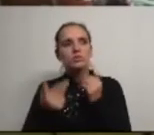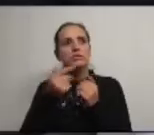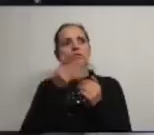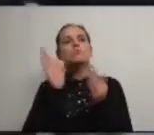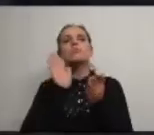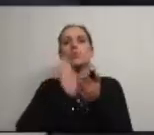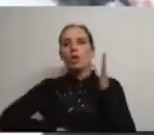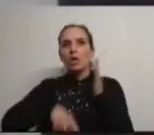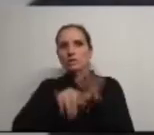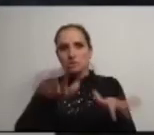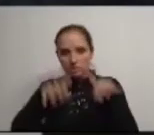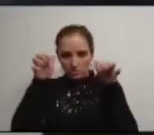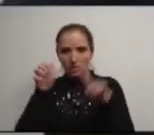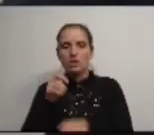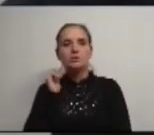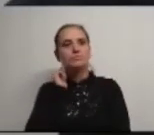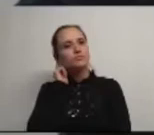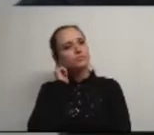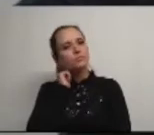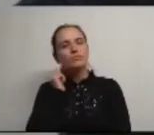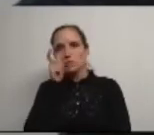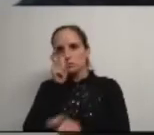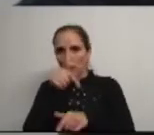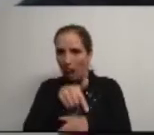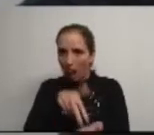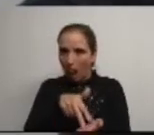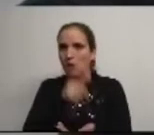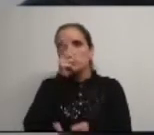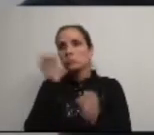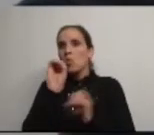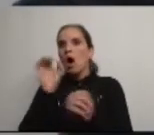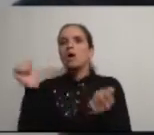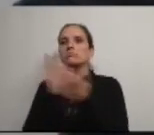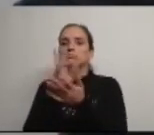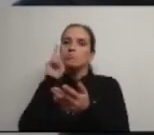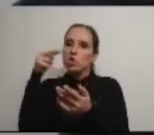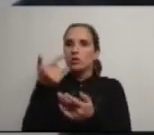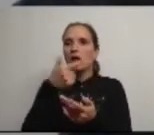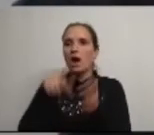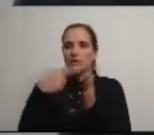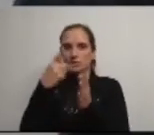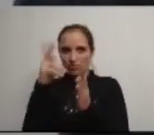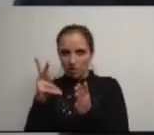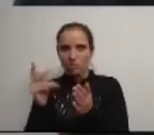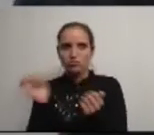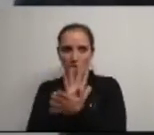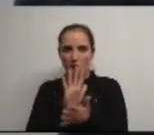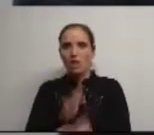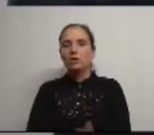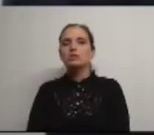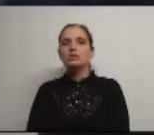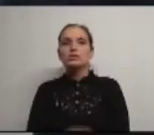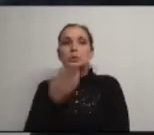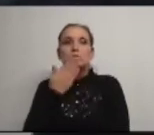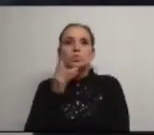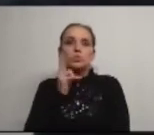caros colegas membros desta Assembleia, público aqui presente e público que nos acompanha pela Agra TV, comunicação social, com as minhas desculpas por